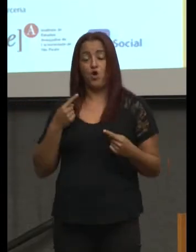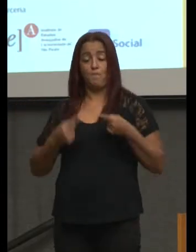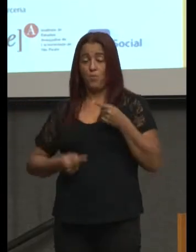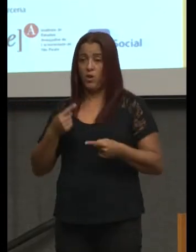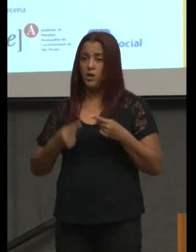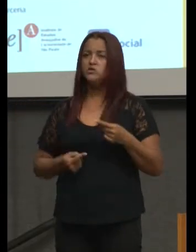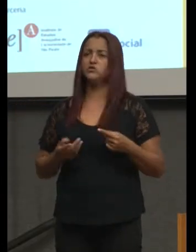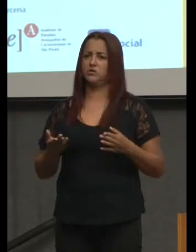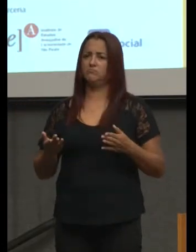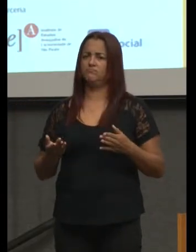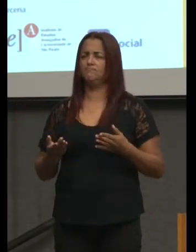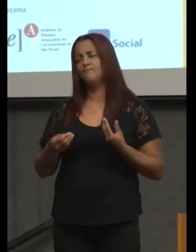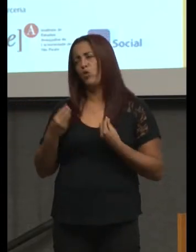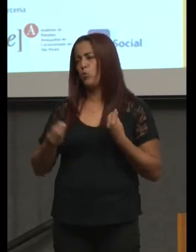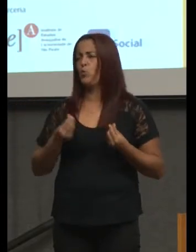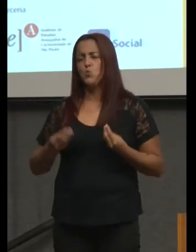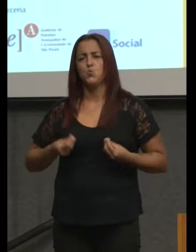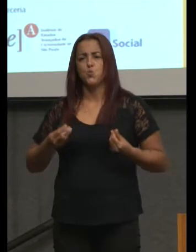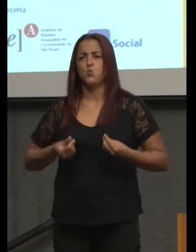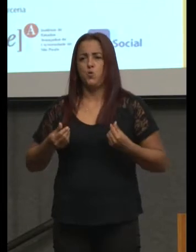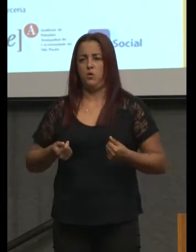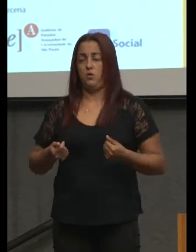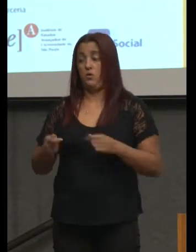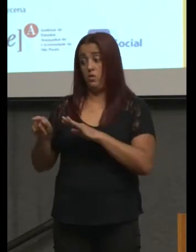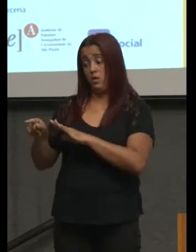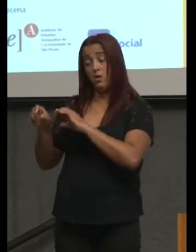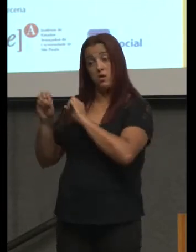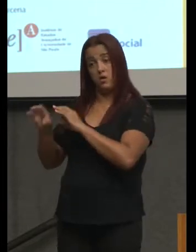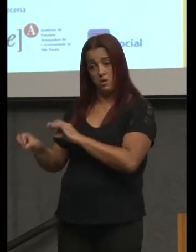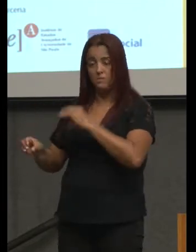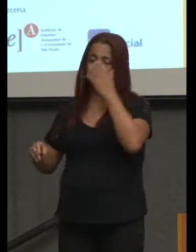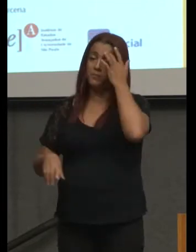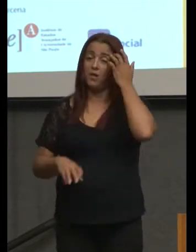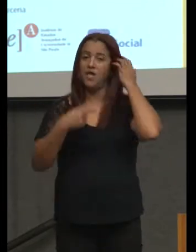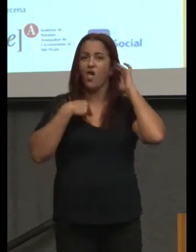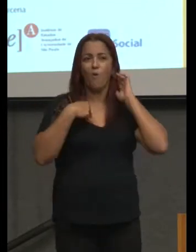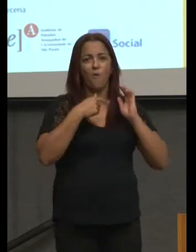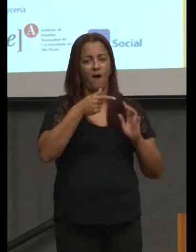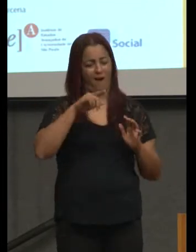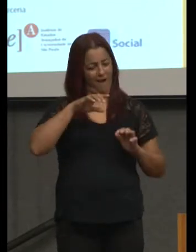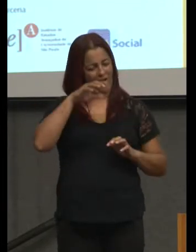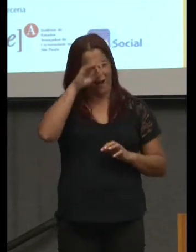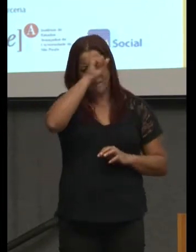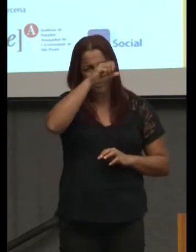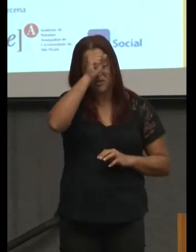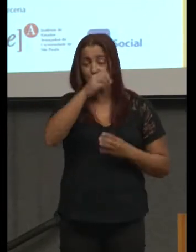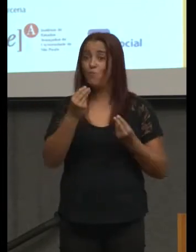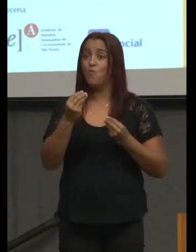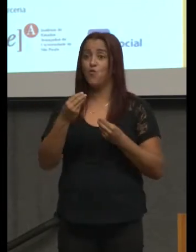minha conversa com o Nilson, aqui eu aprendi muita coisa com ele, eu vou contar uma coisa que eu aprendi com ele